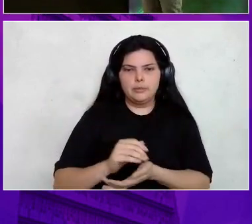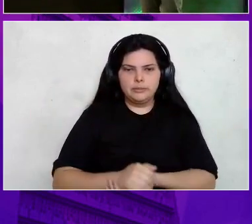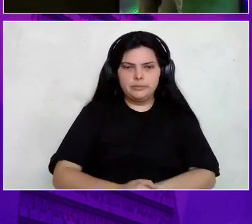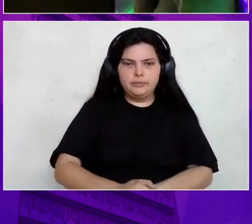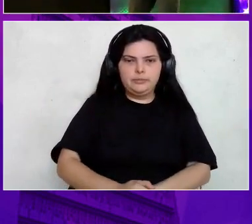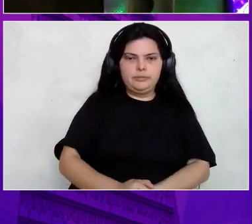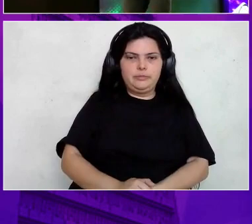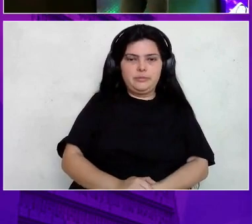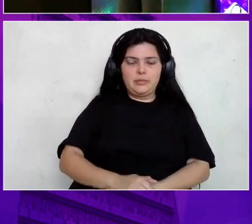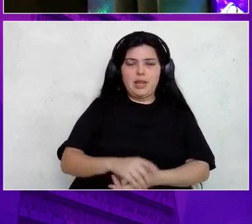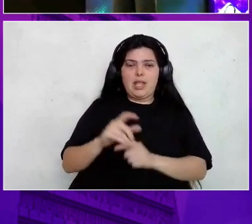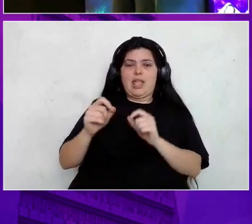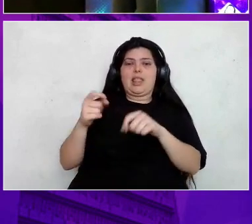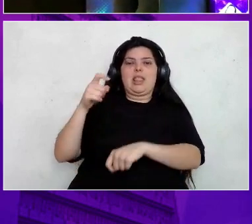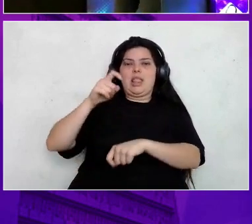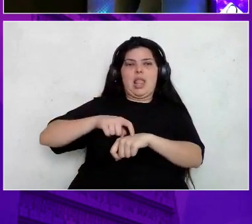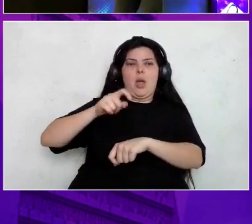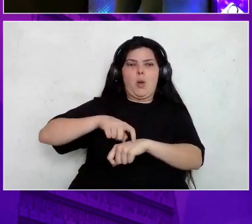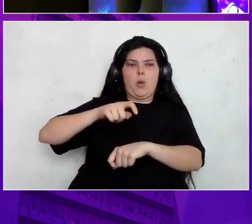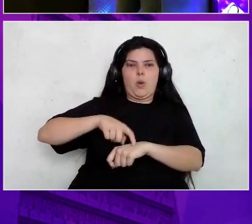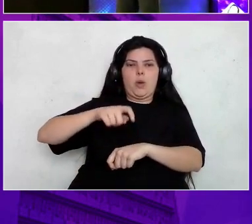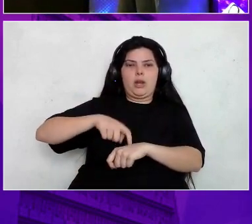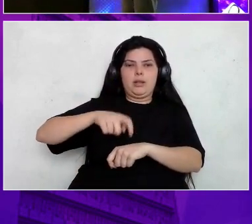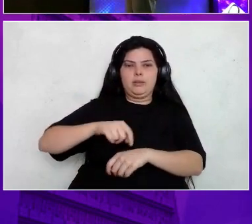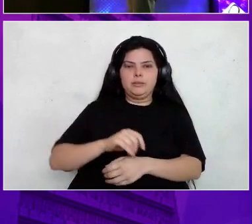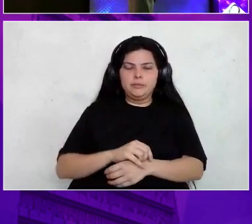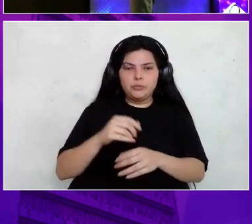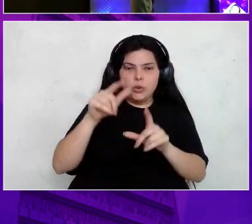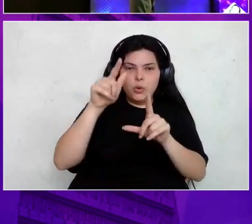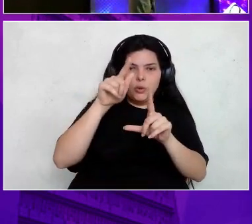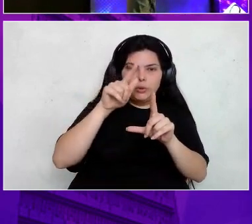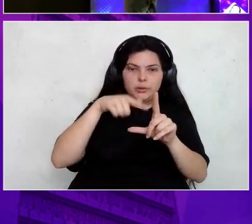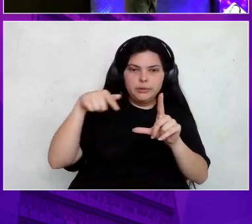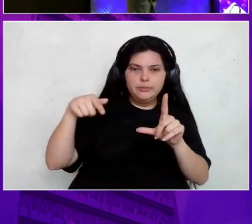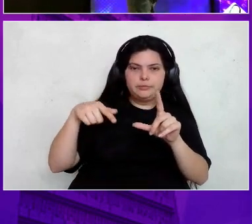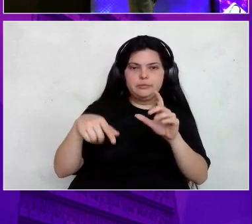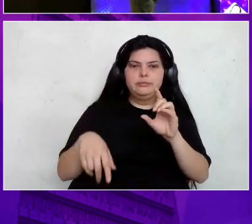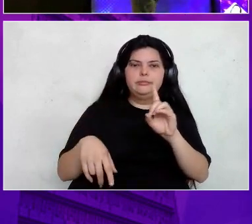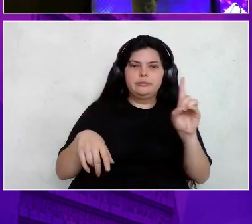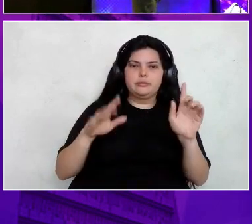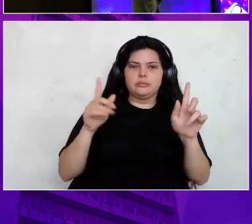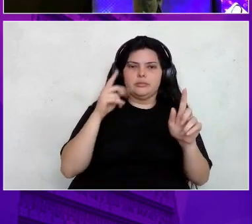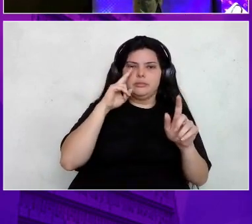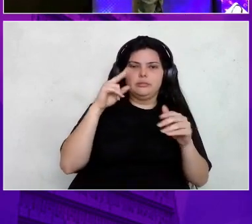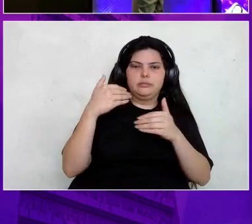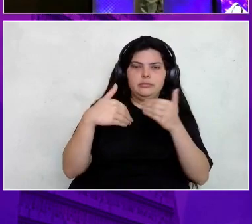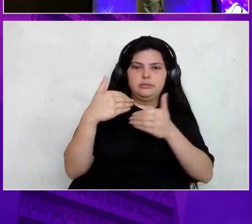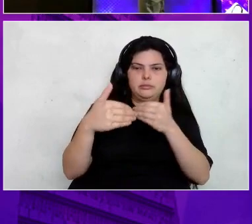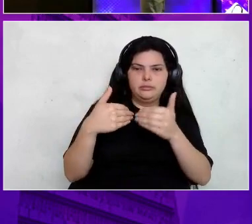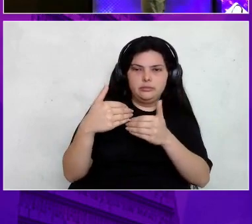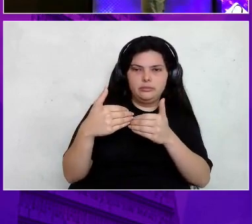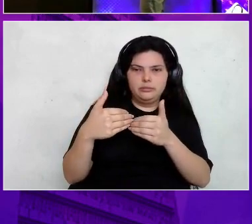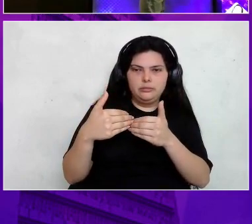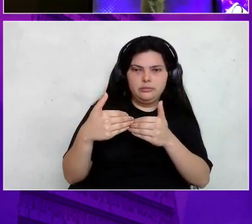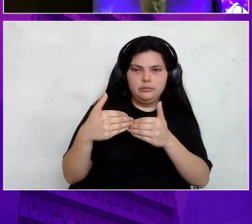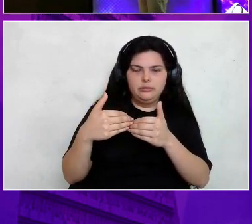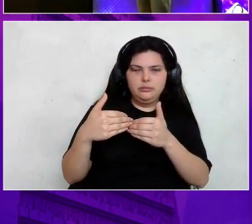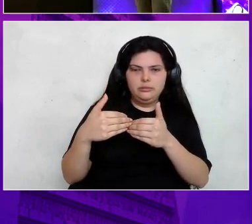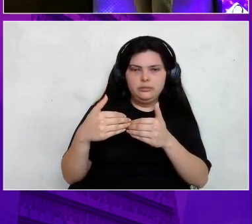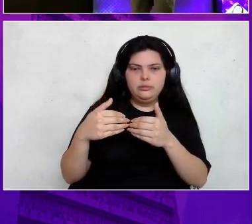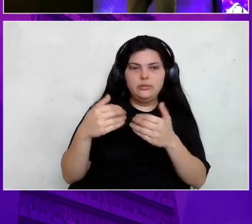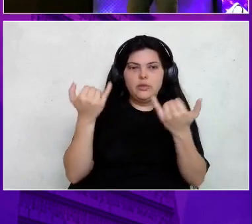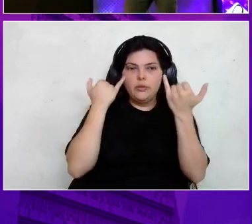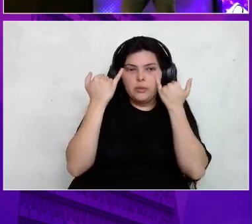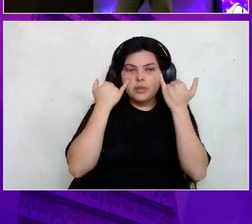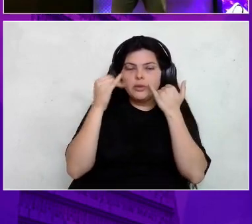instantâneo, né? Para ele trazer para a gente o gráfico. Do lado direito, vocês podem ver, ele está processando. Está processando a informação. Isso vai levar por volta